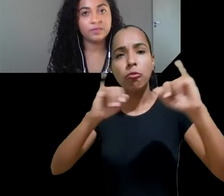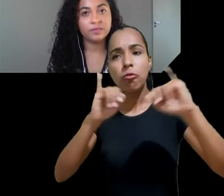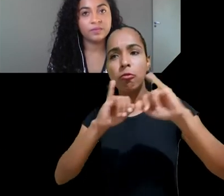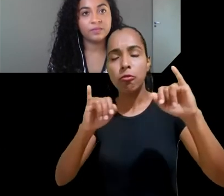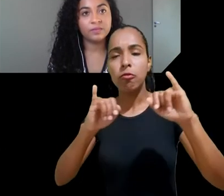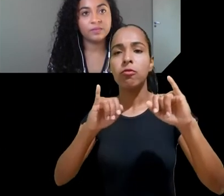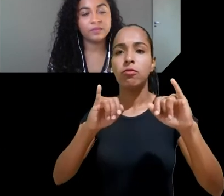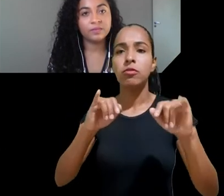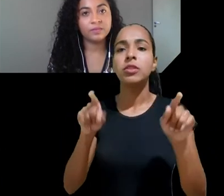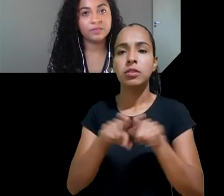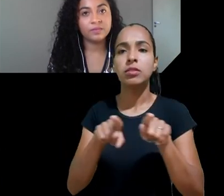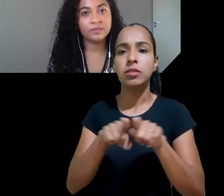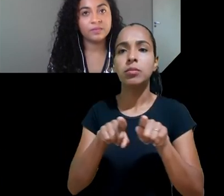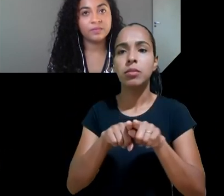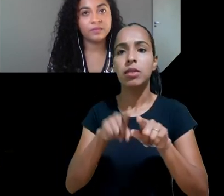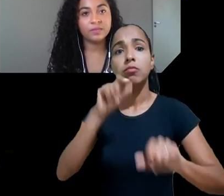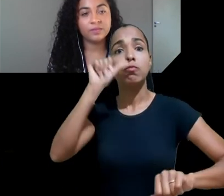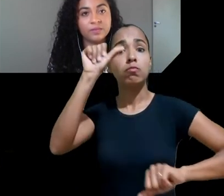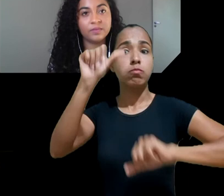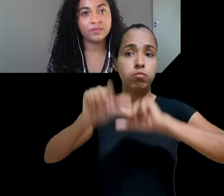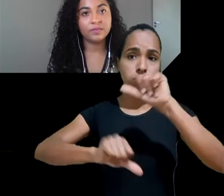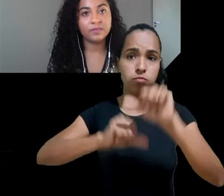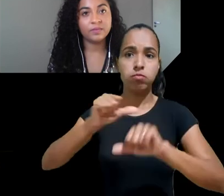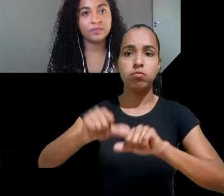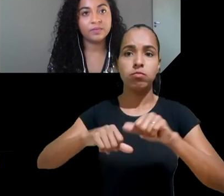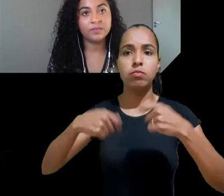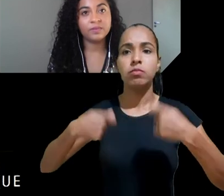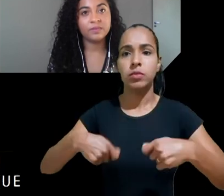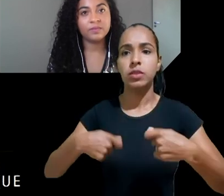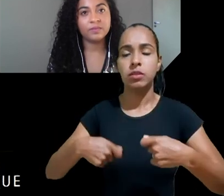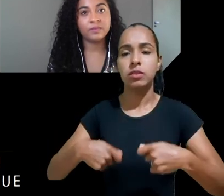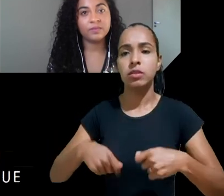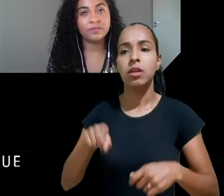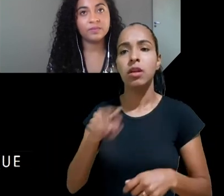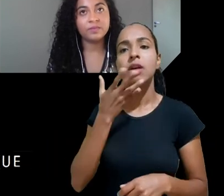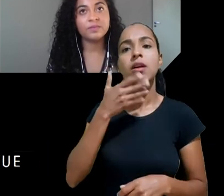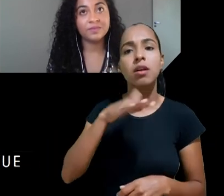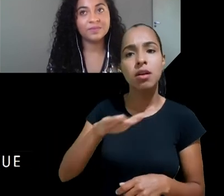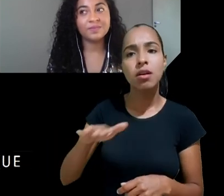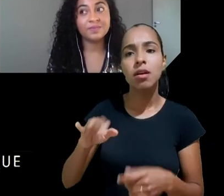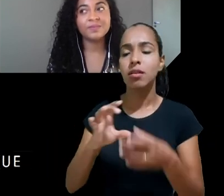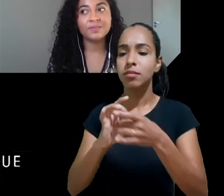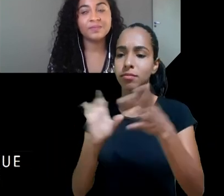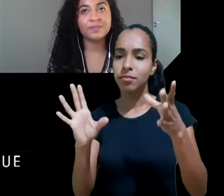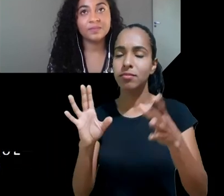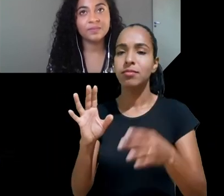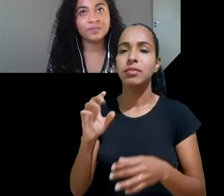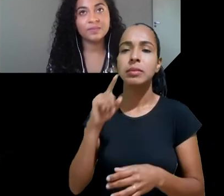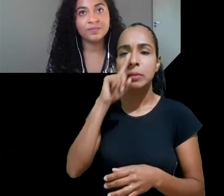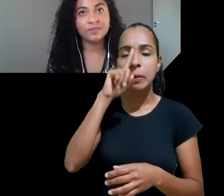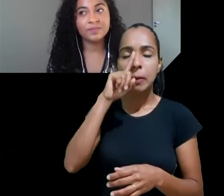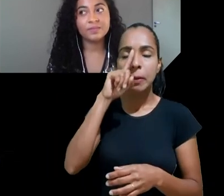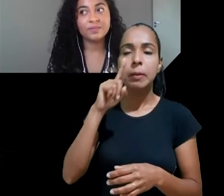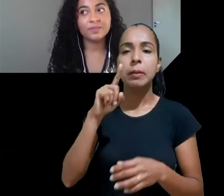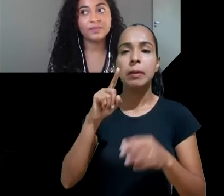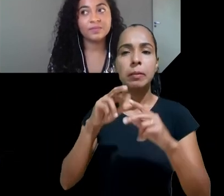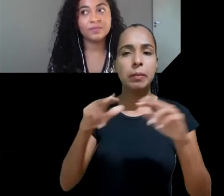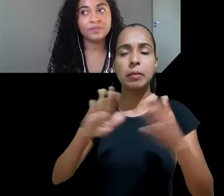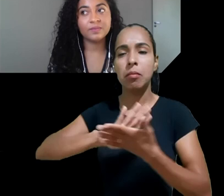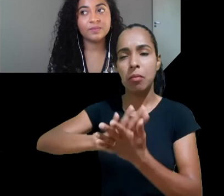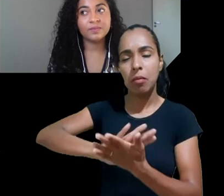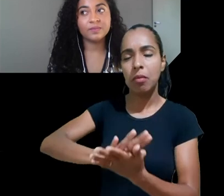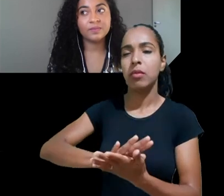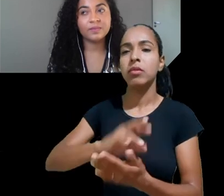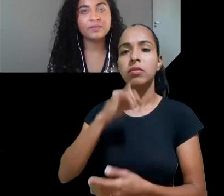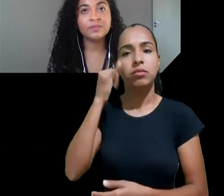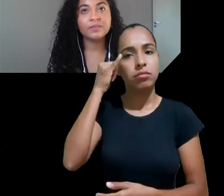mudança que precisamos fazer para garantir as crianças infâncias livres de publicidade infantil e de toda a forma de exploração comercial junto com